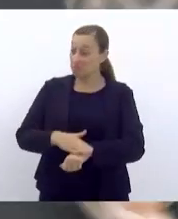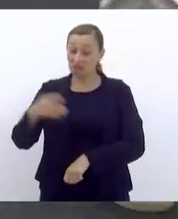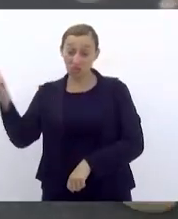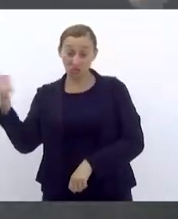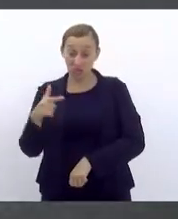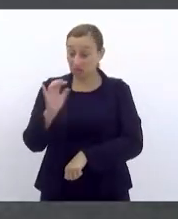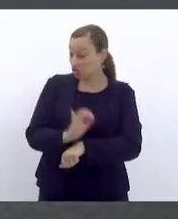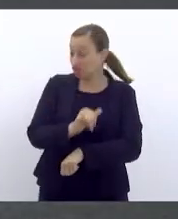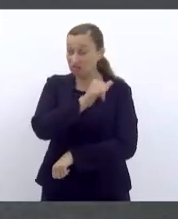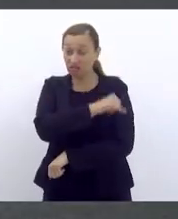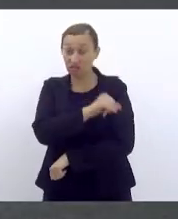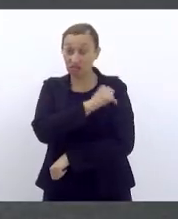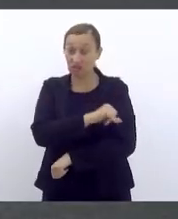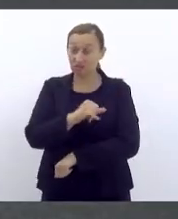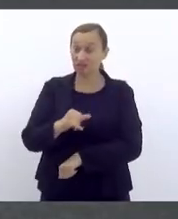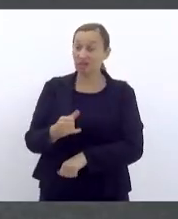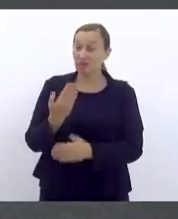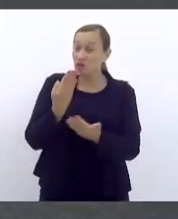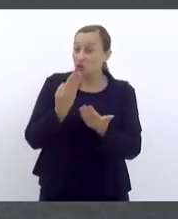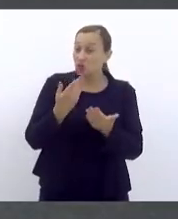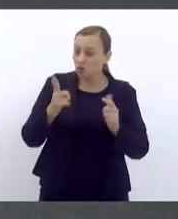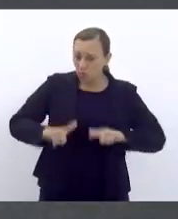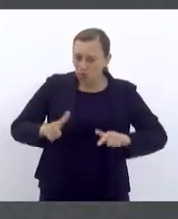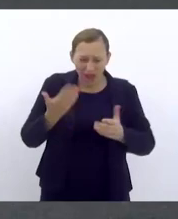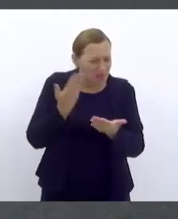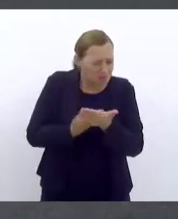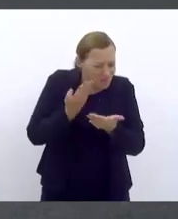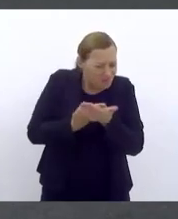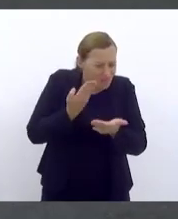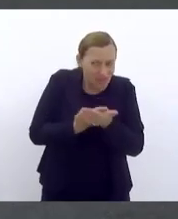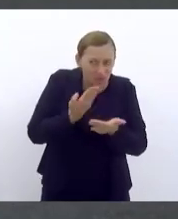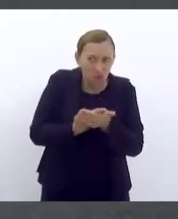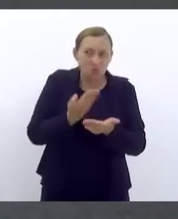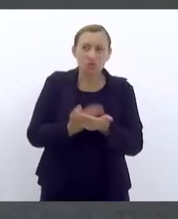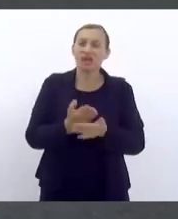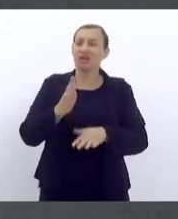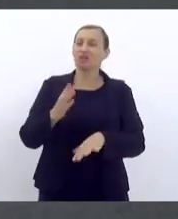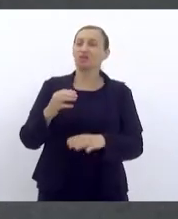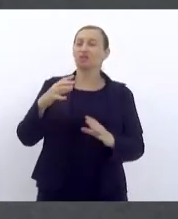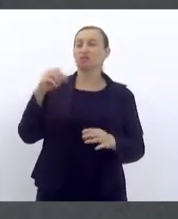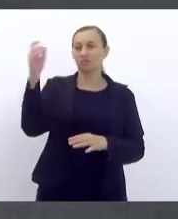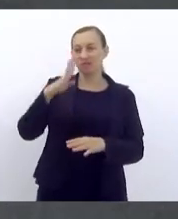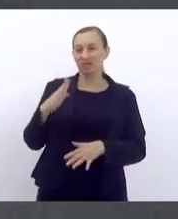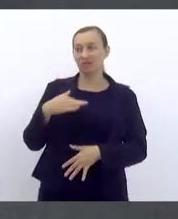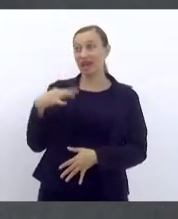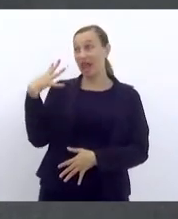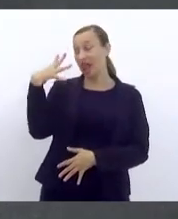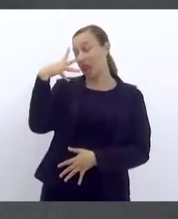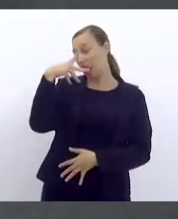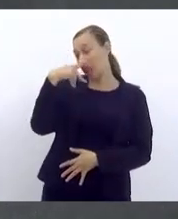e a restinga mais estudada no Brasil. Eu escrevi aqui, vai ficar bonitinho a minha fala.